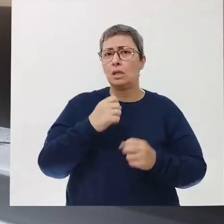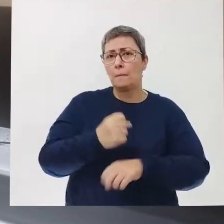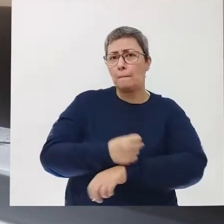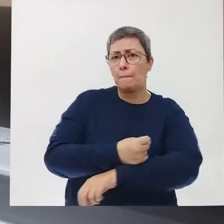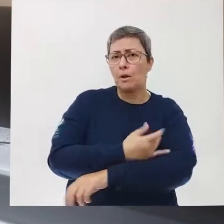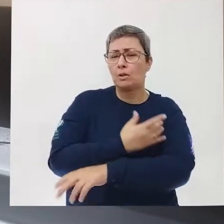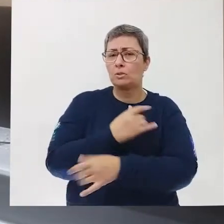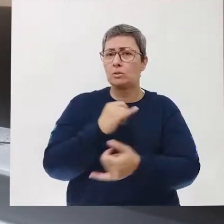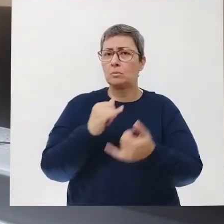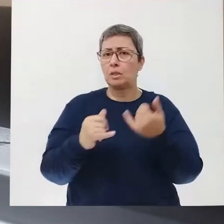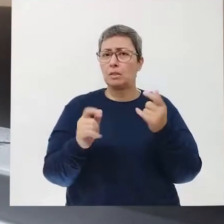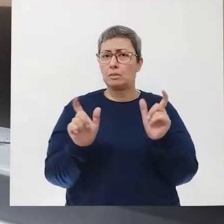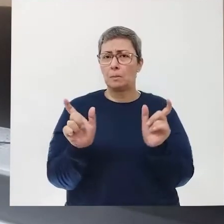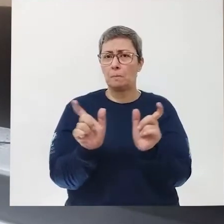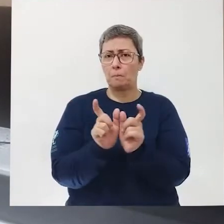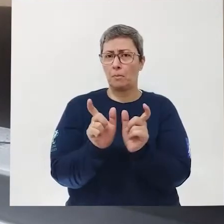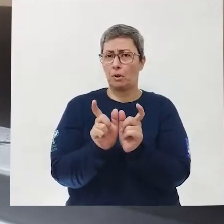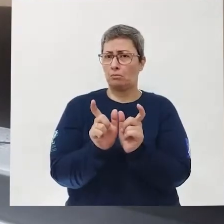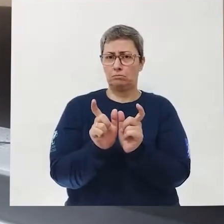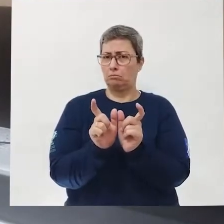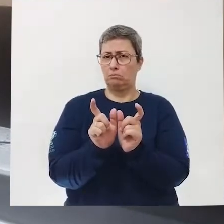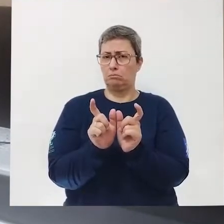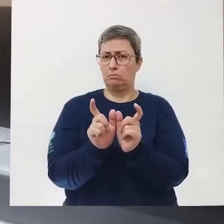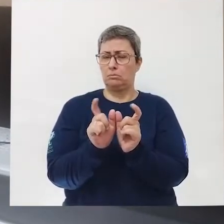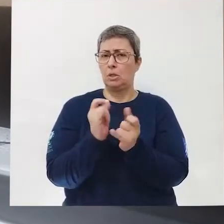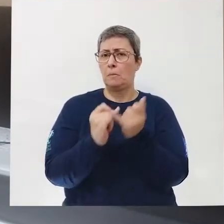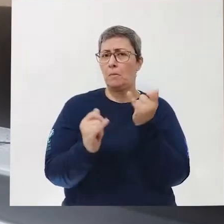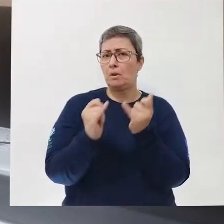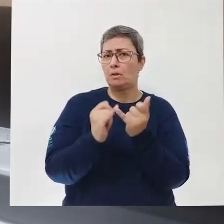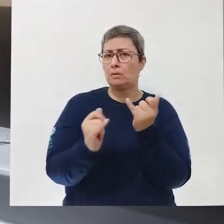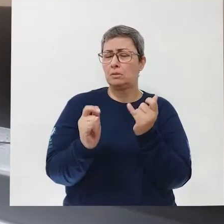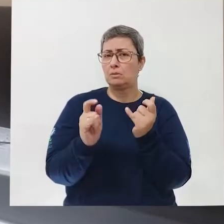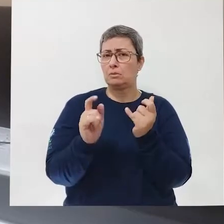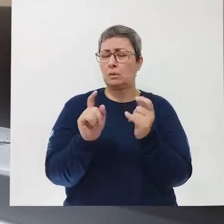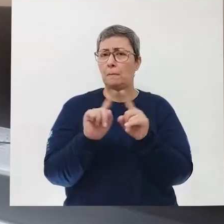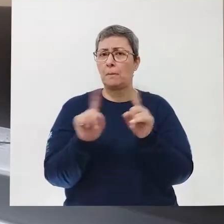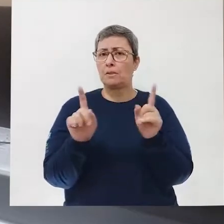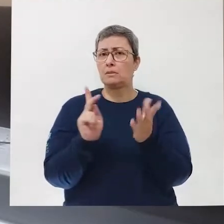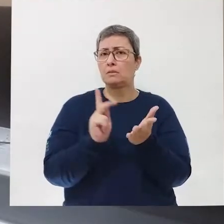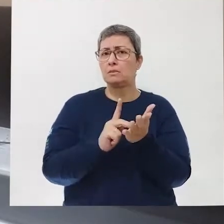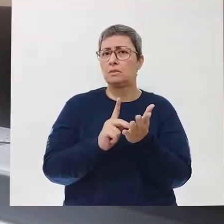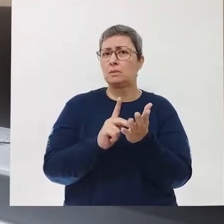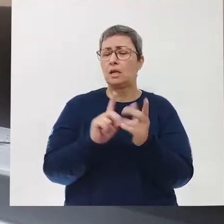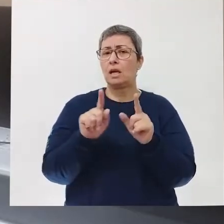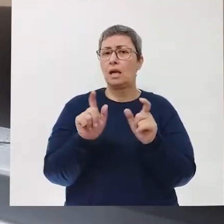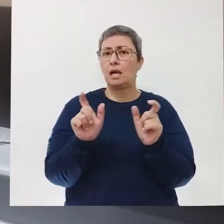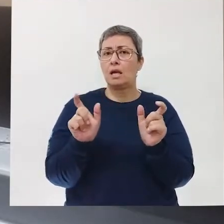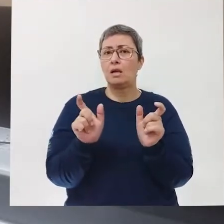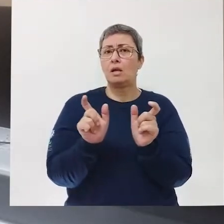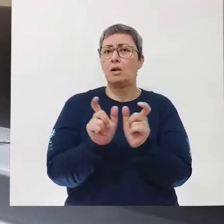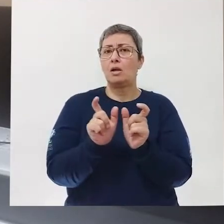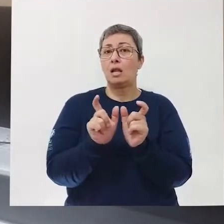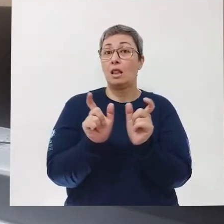emoção como sinônimas, né? Parecidas. Na verdade, elas estão